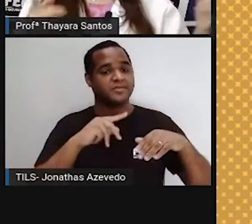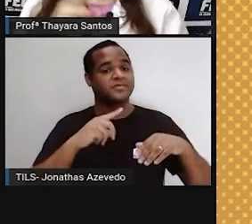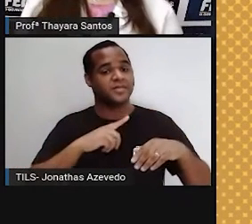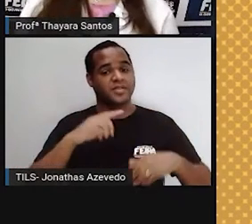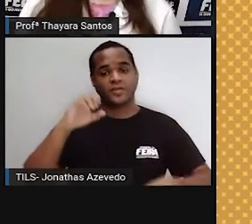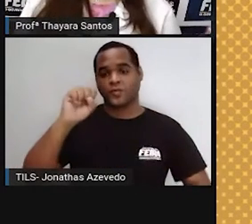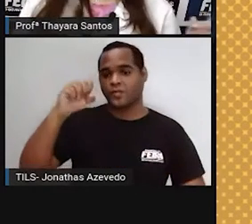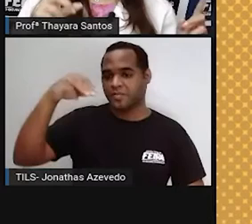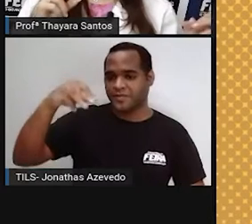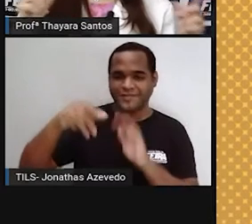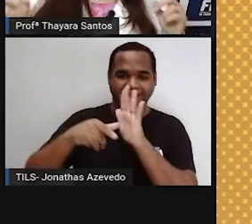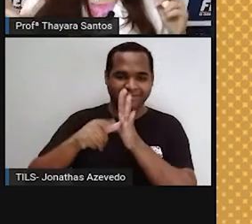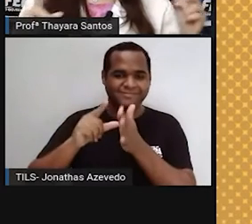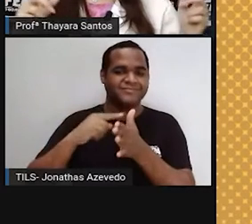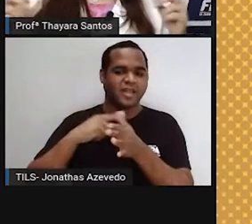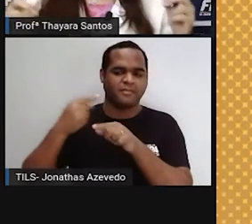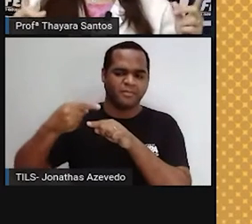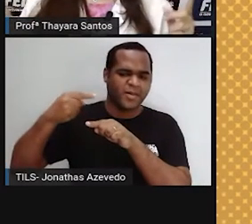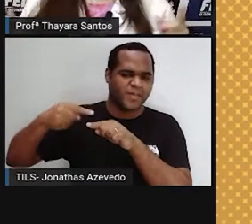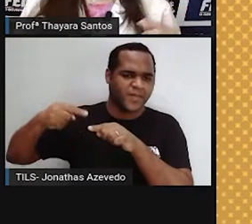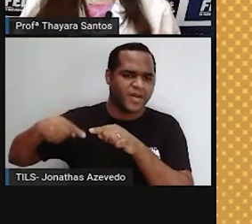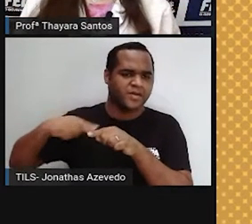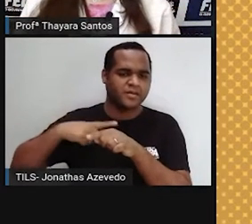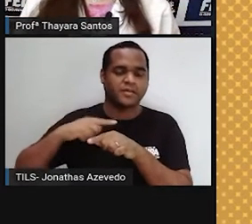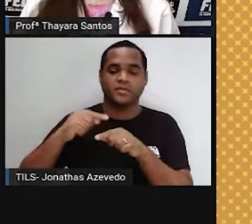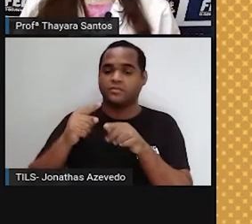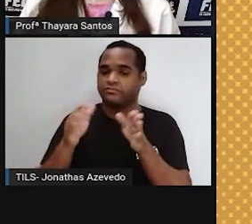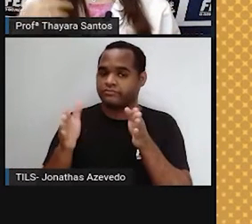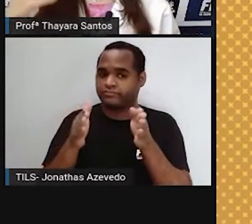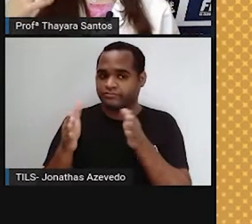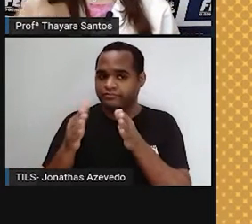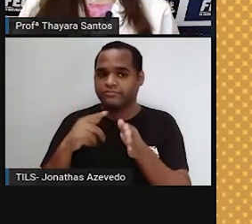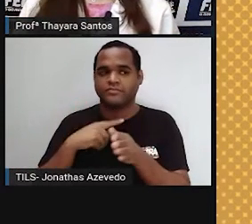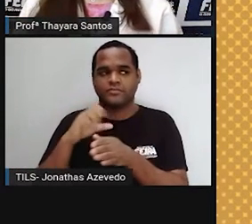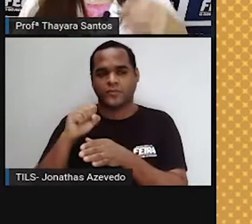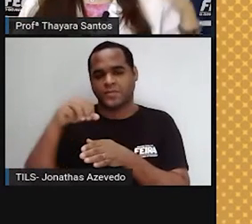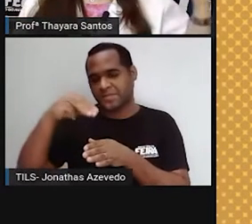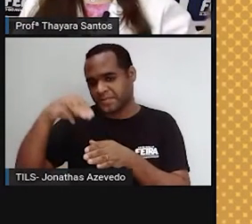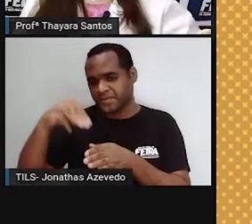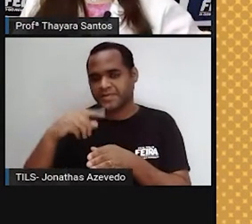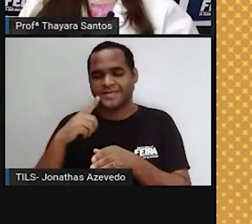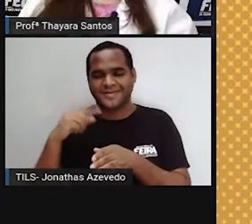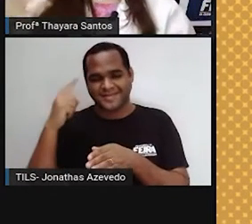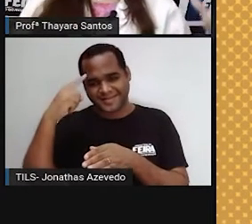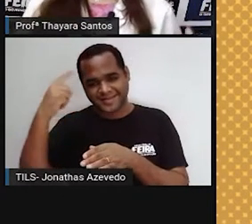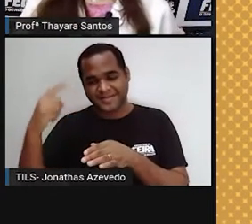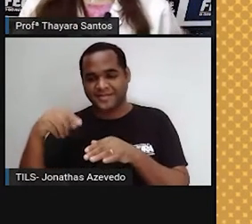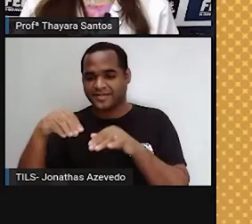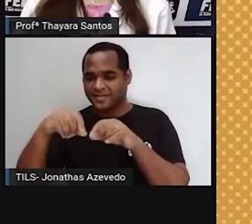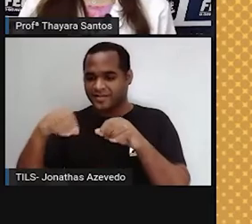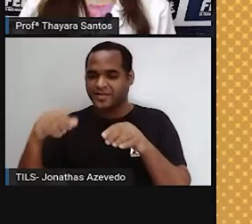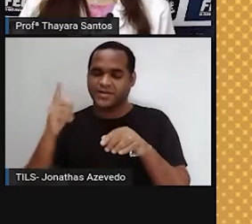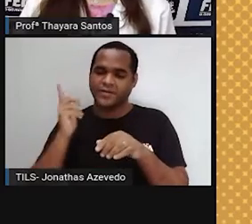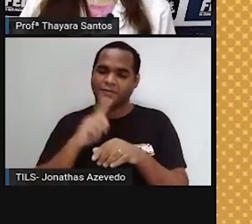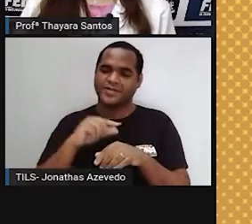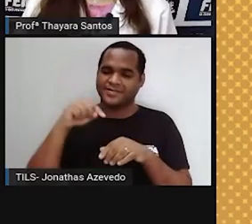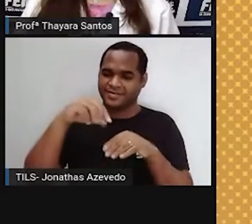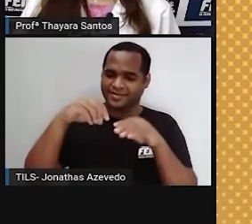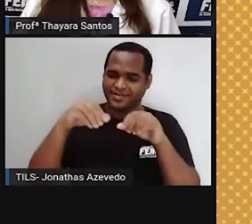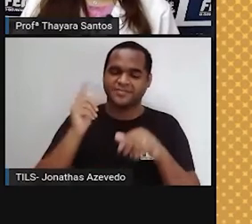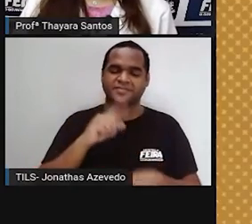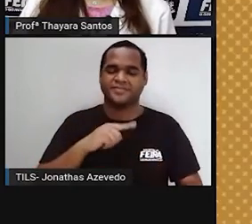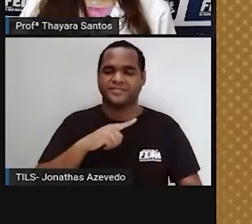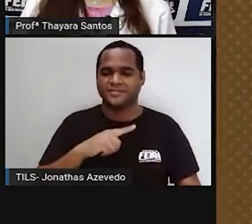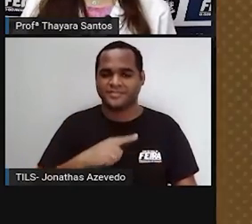oito minutos antes. Então, é esse intervalo de tempo aí que leva para o que é emitido lá no sol chegar até o nosso planeta.